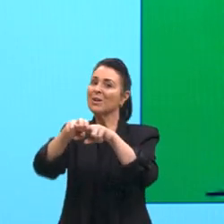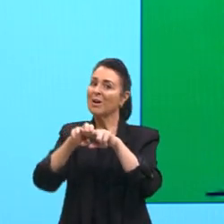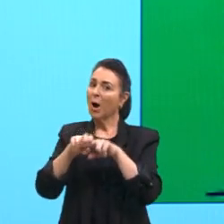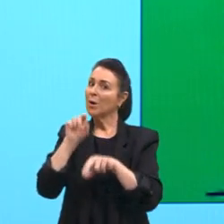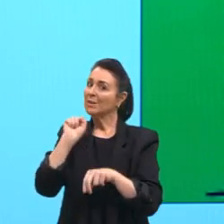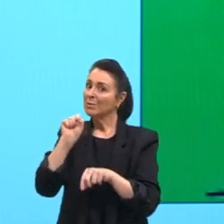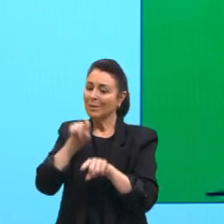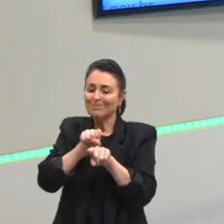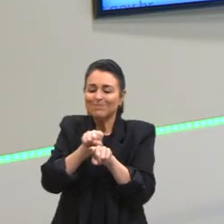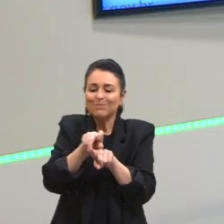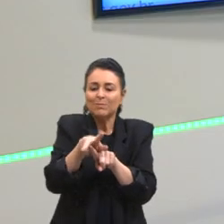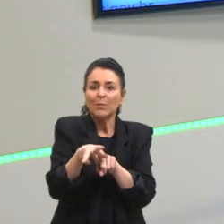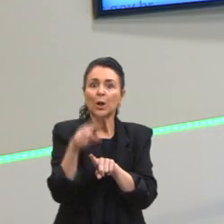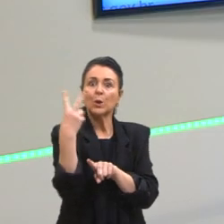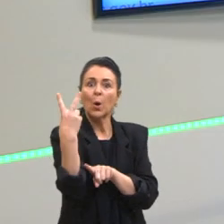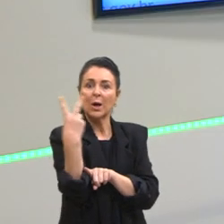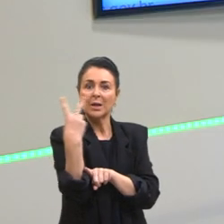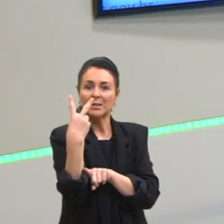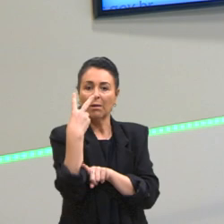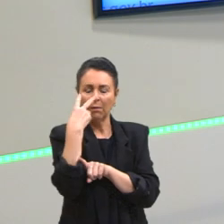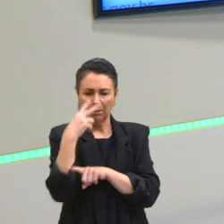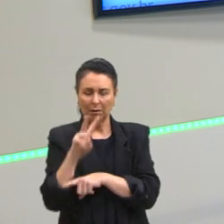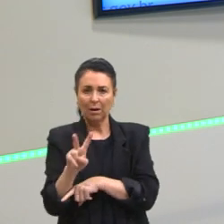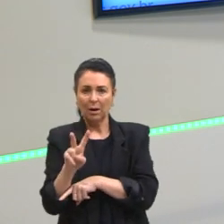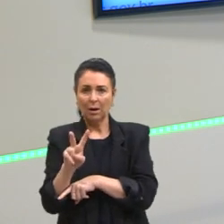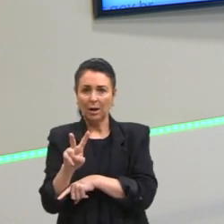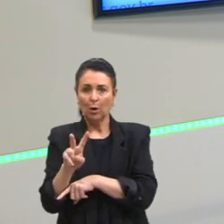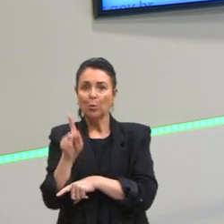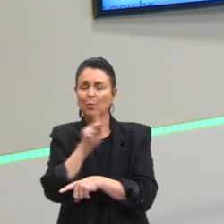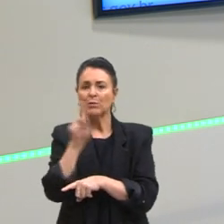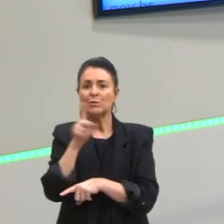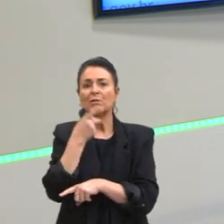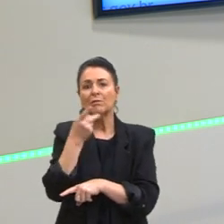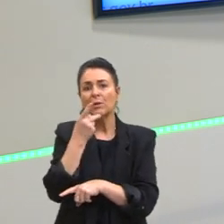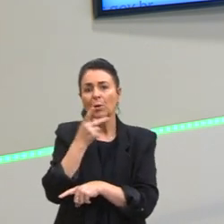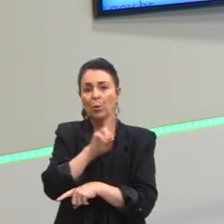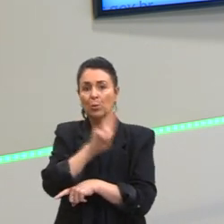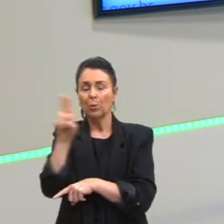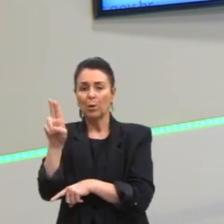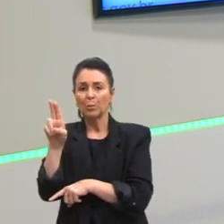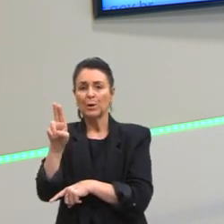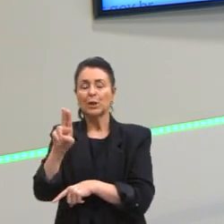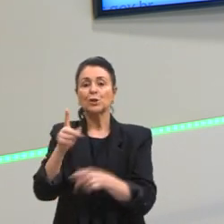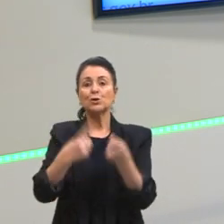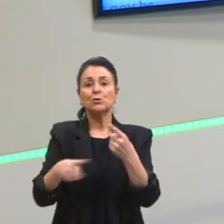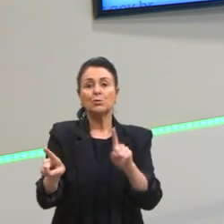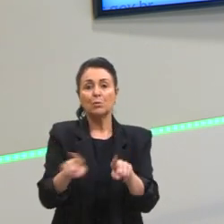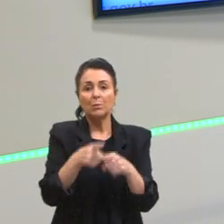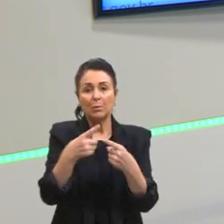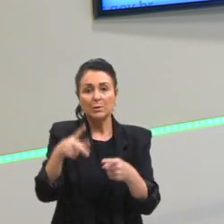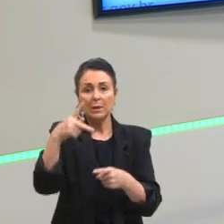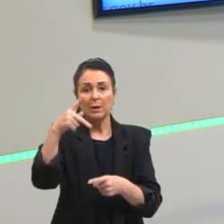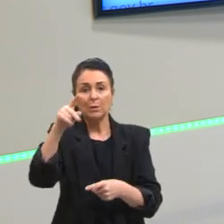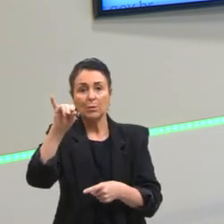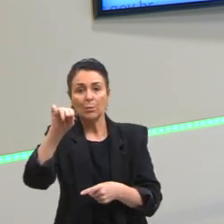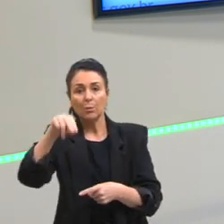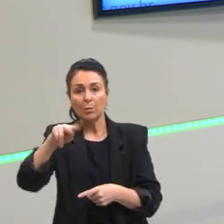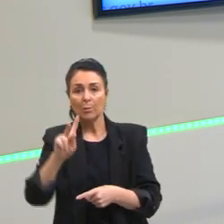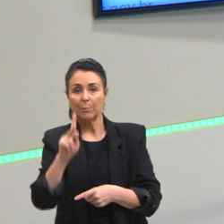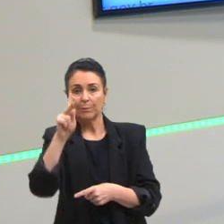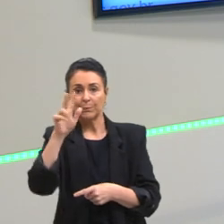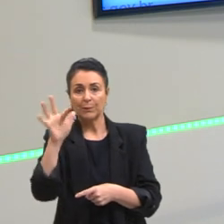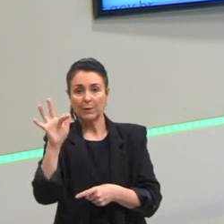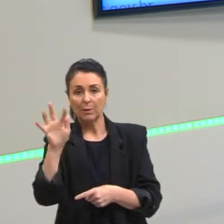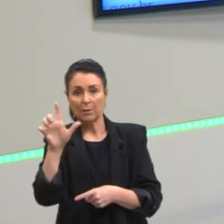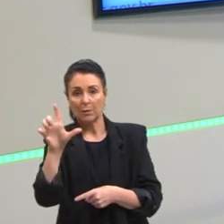lembro você, eu estou lembrando a música Another Break in the Wall do Pink Floyd, se você puder, assista o vídeo, ouça a música